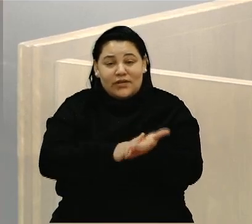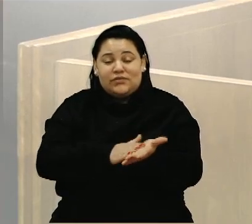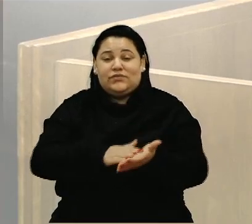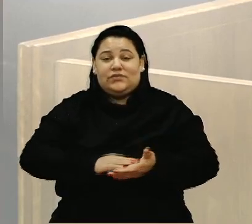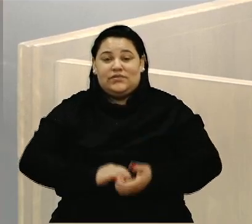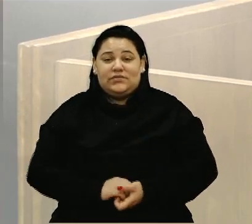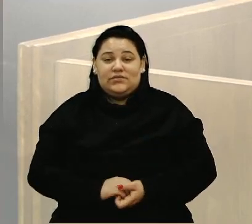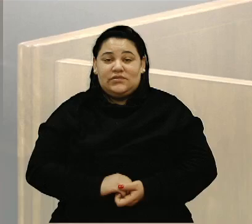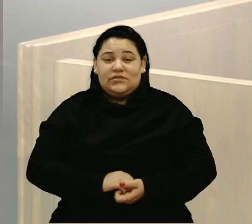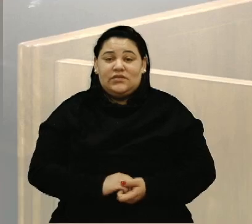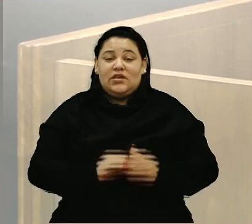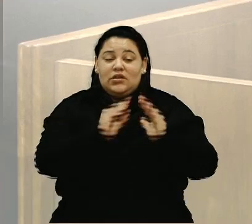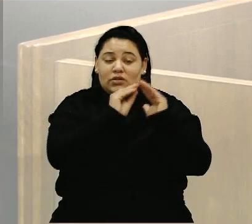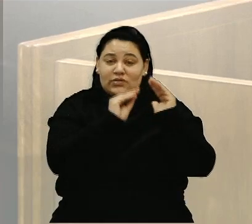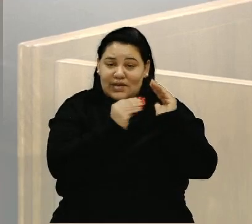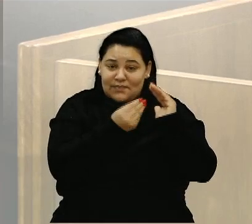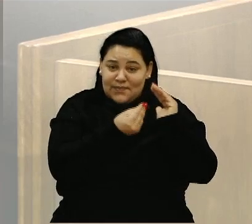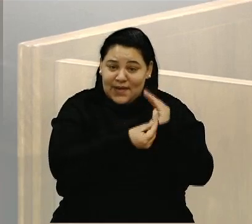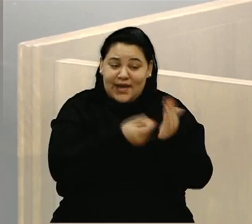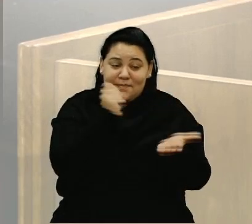que o Samai pague